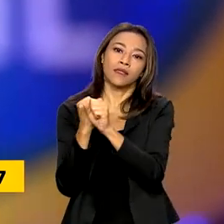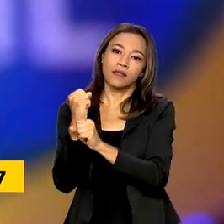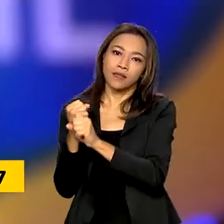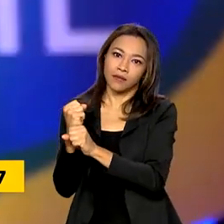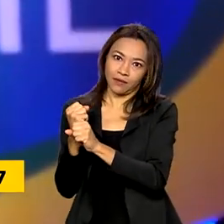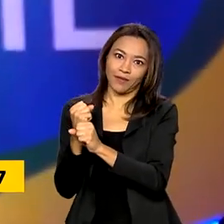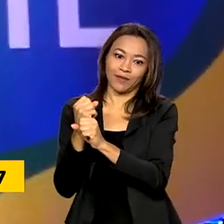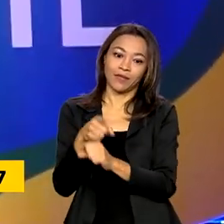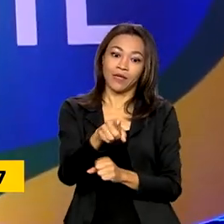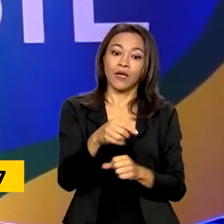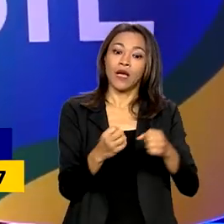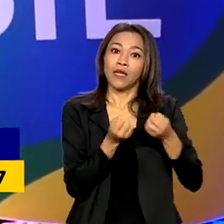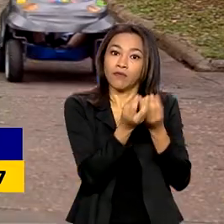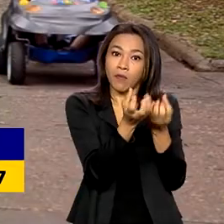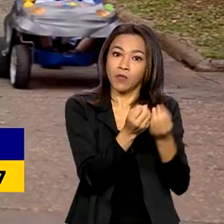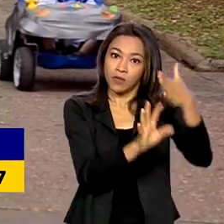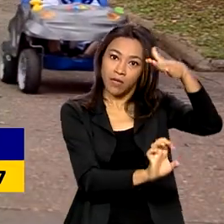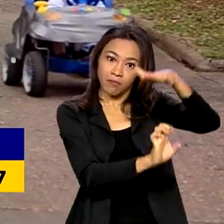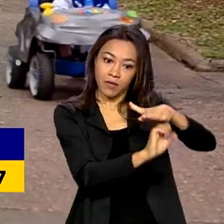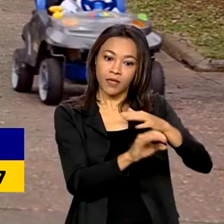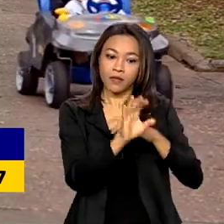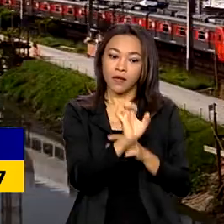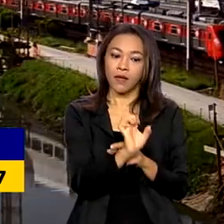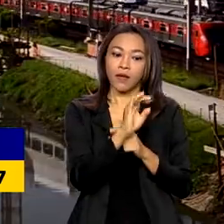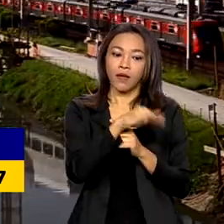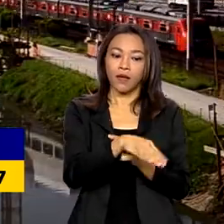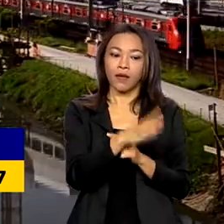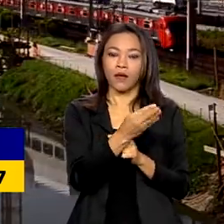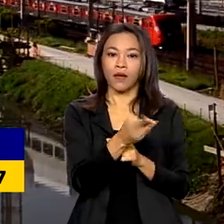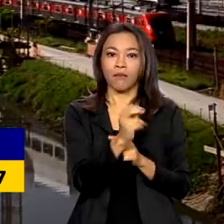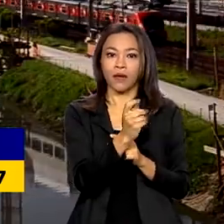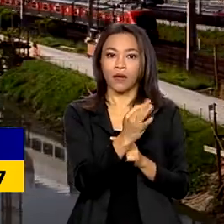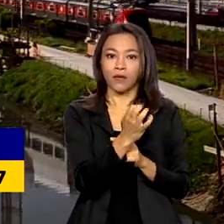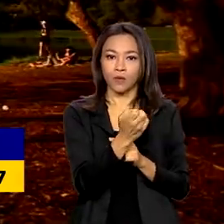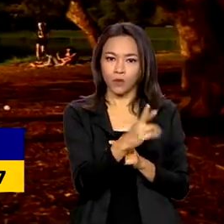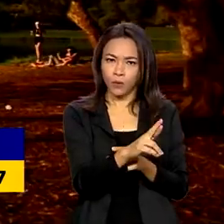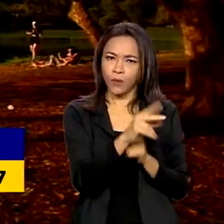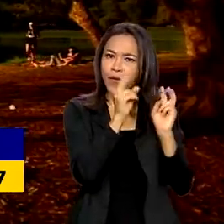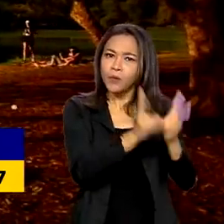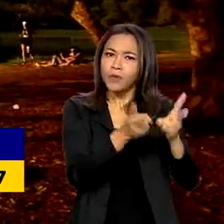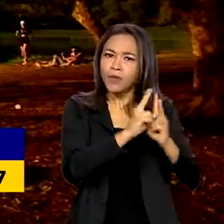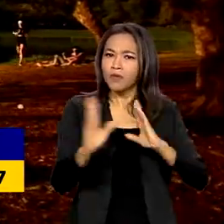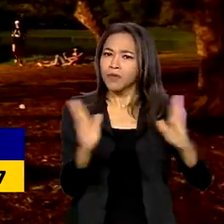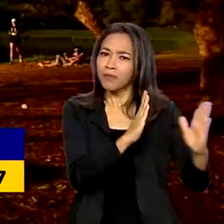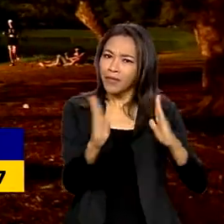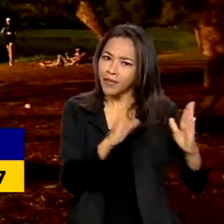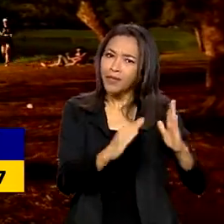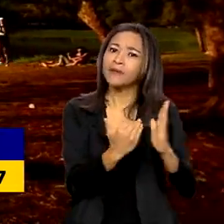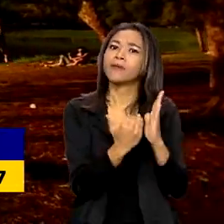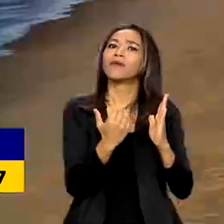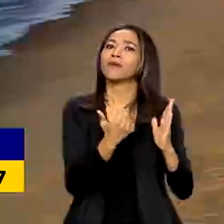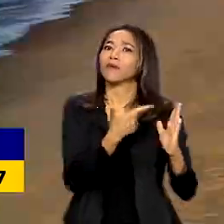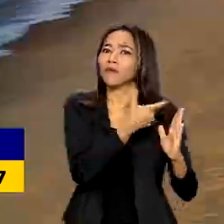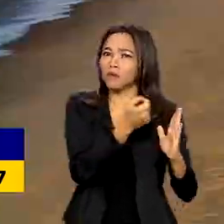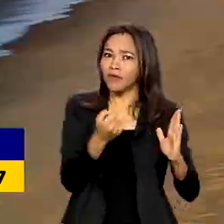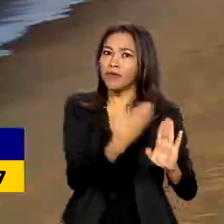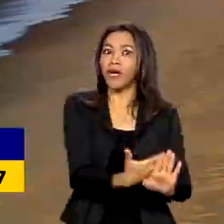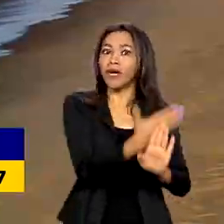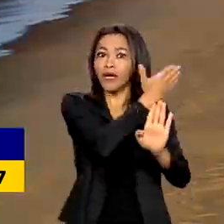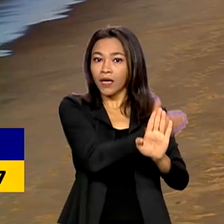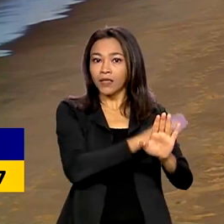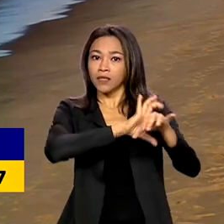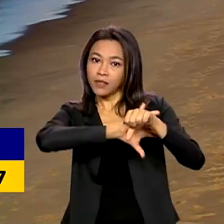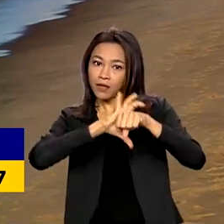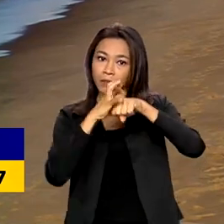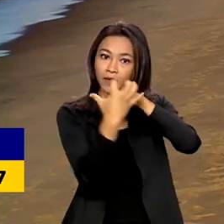Embratur e do Ministério do Turismo mostram que a marca é superior à do mesmo período de 2020, antes da pandemia da Covid